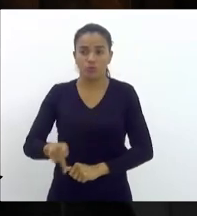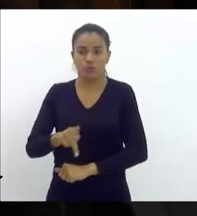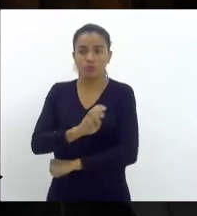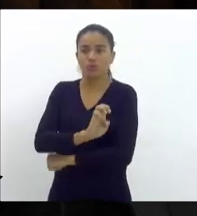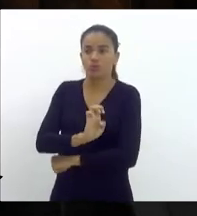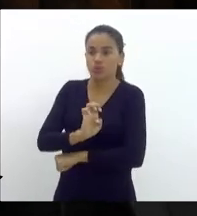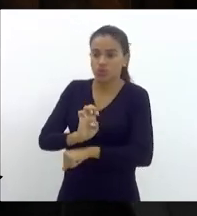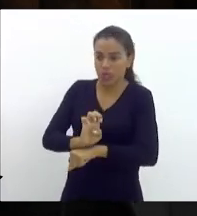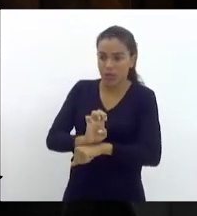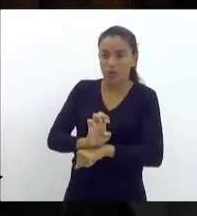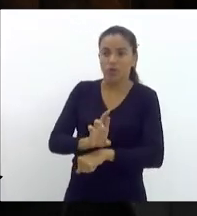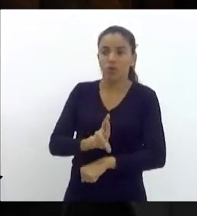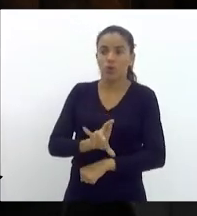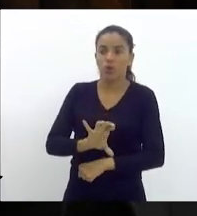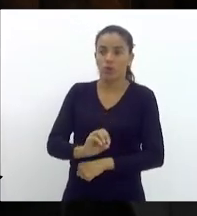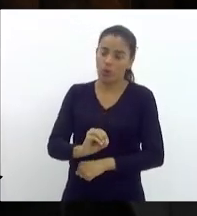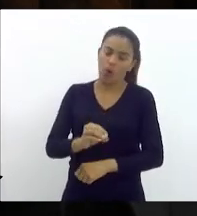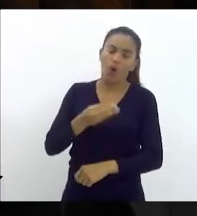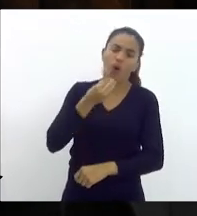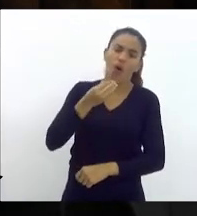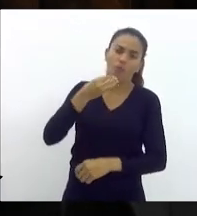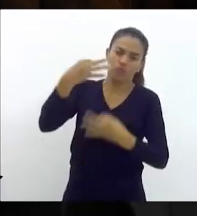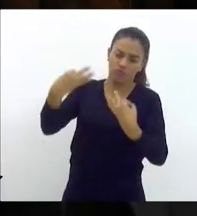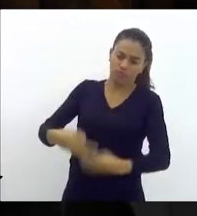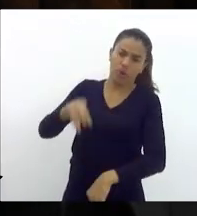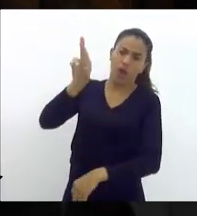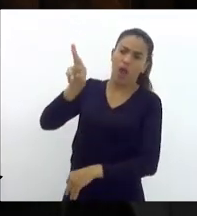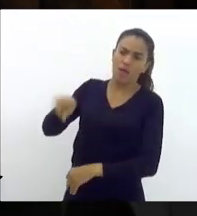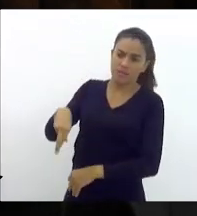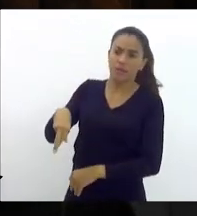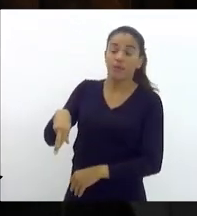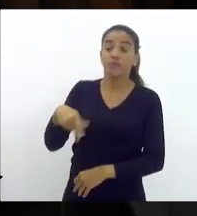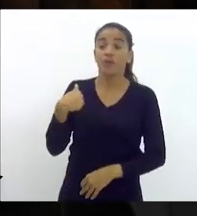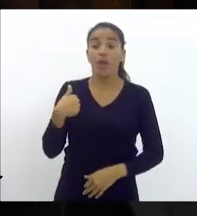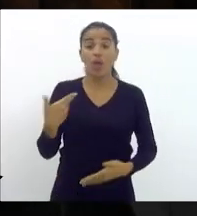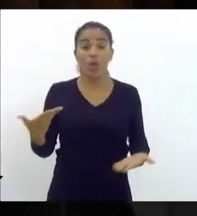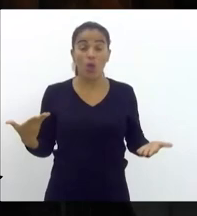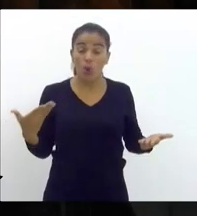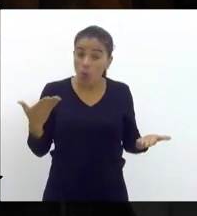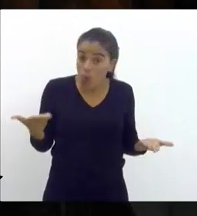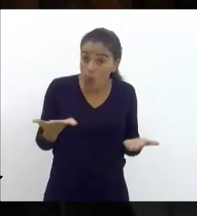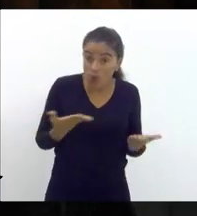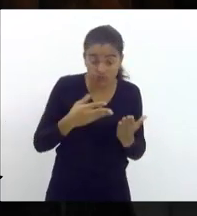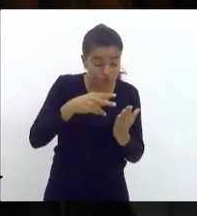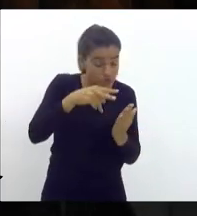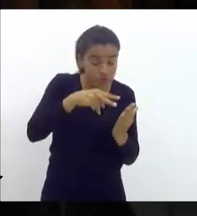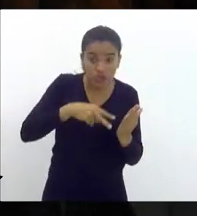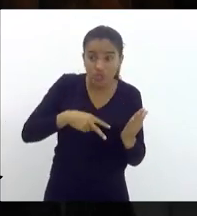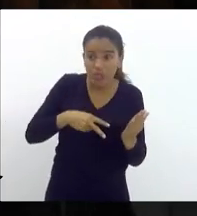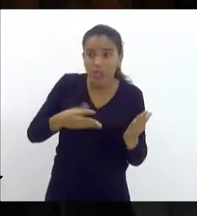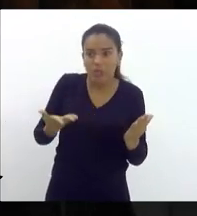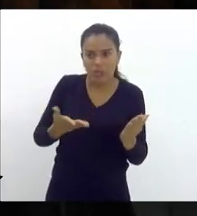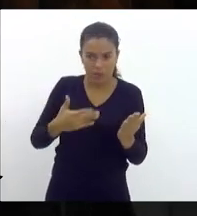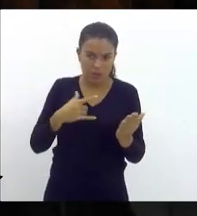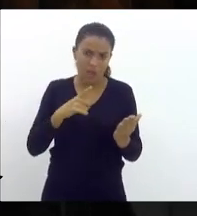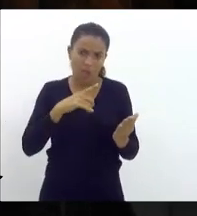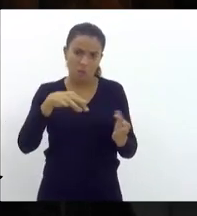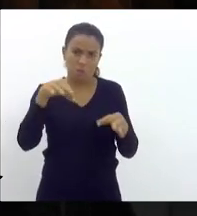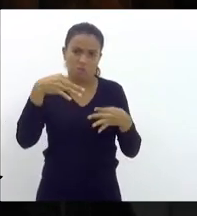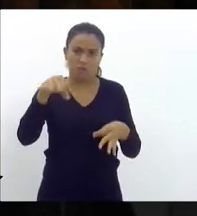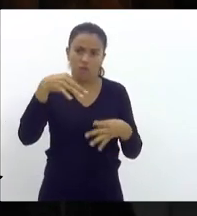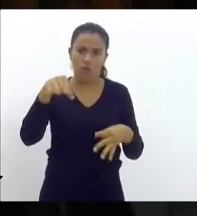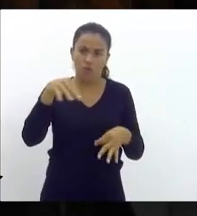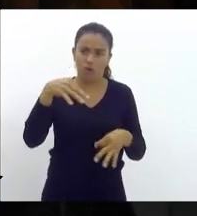com justa razão. Cheguei aqui, lê, senhora presidente, e está aqui comigo, inclusive,